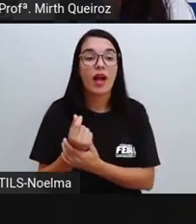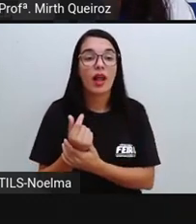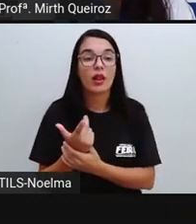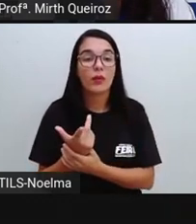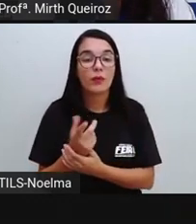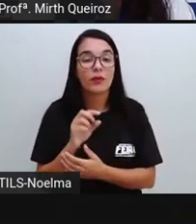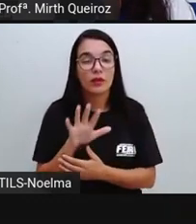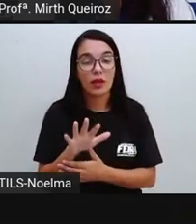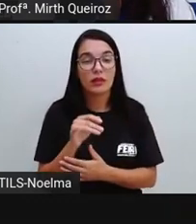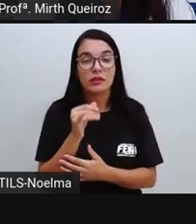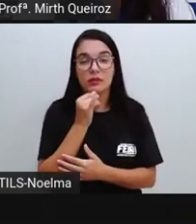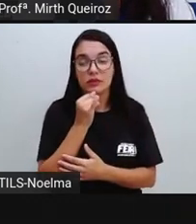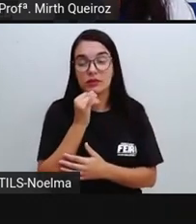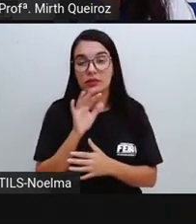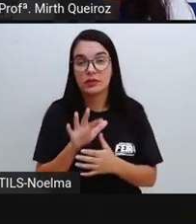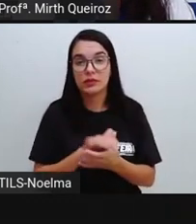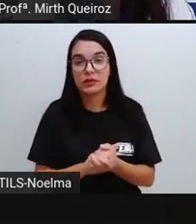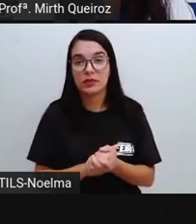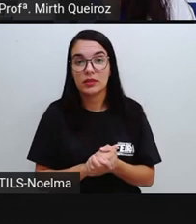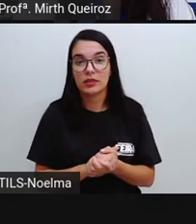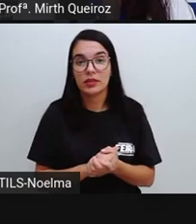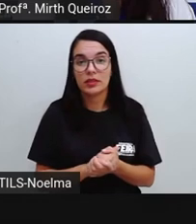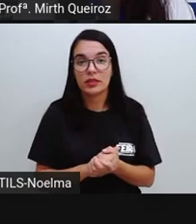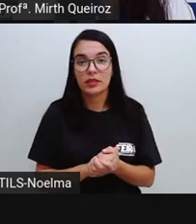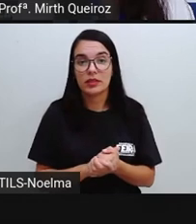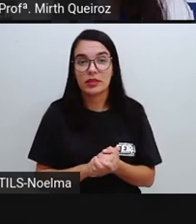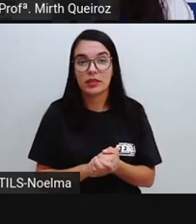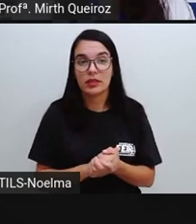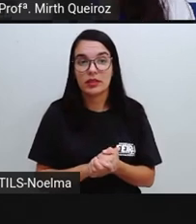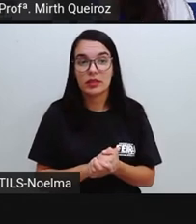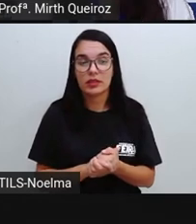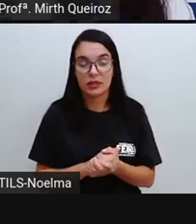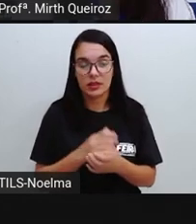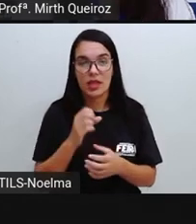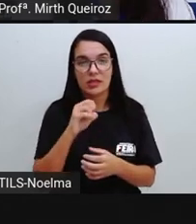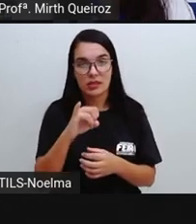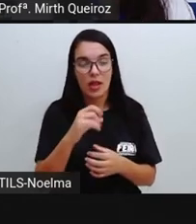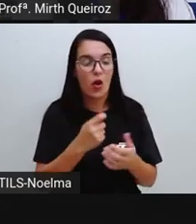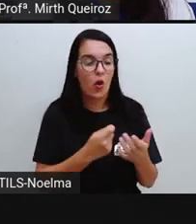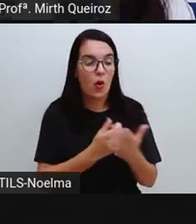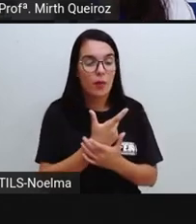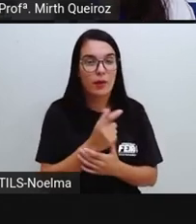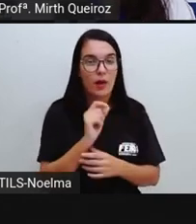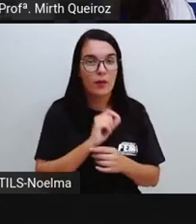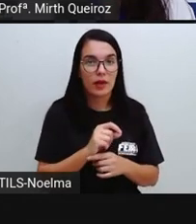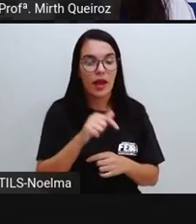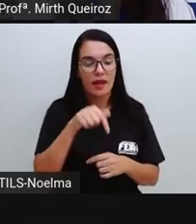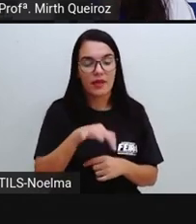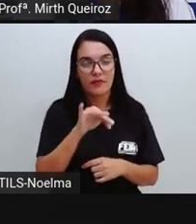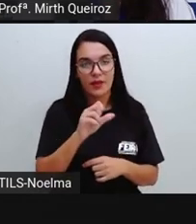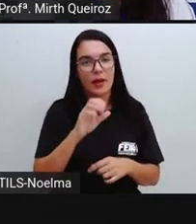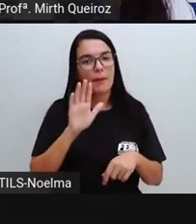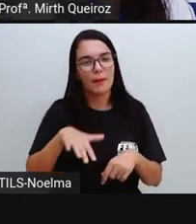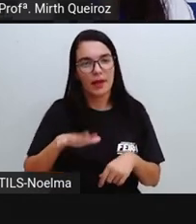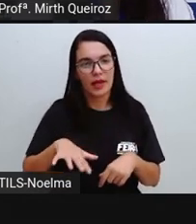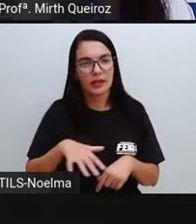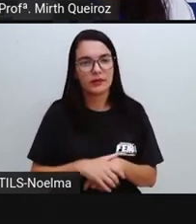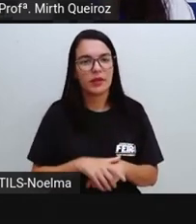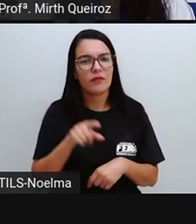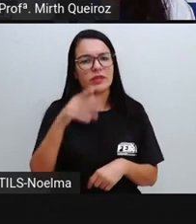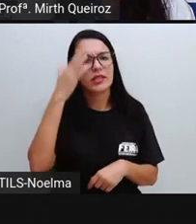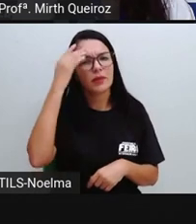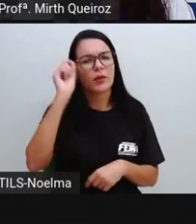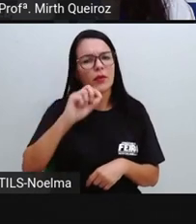os produtos da própria localidade são mais baratos, né? Que são produzidos aqui mesmo. Você